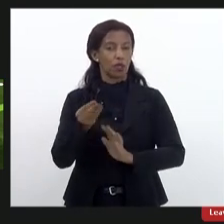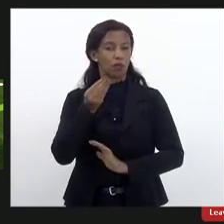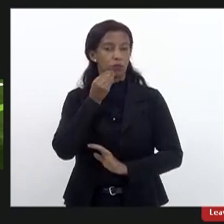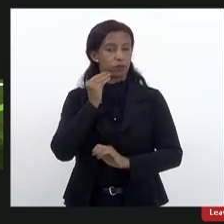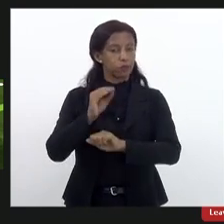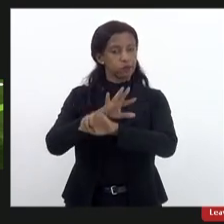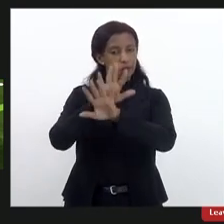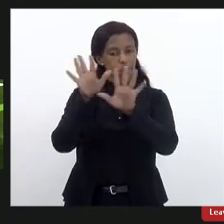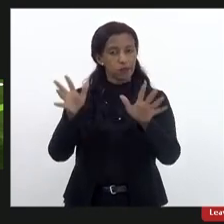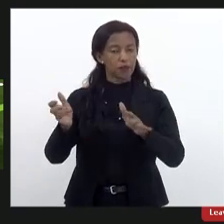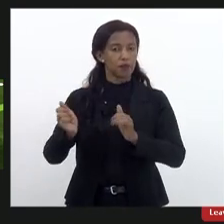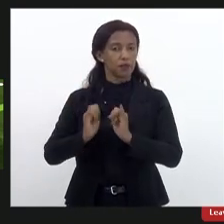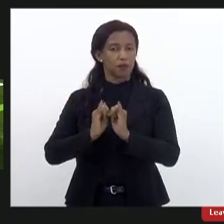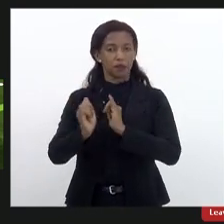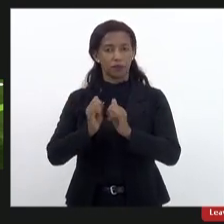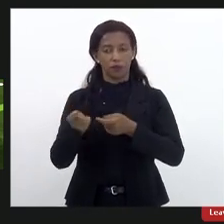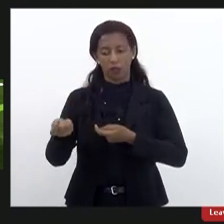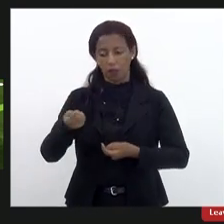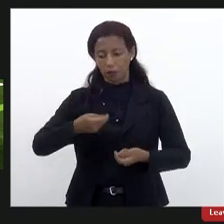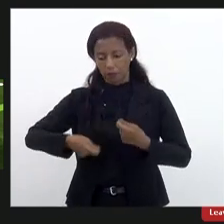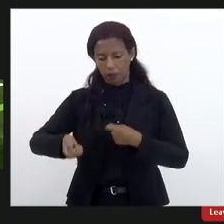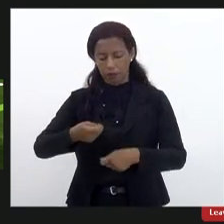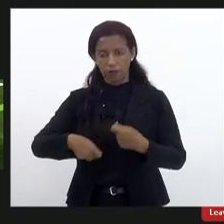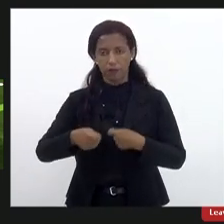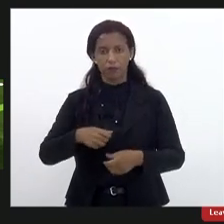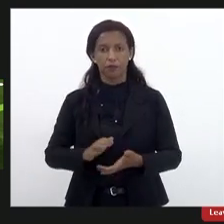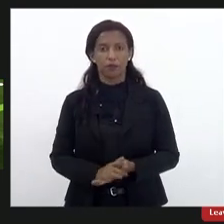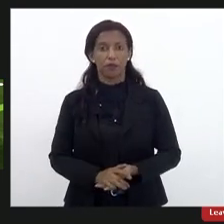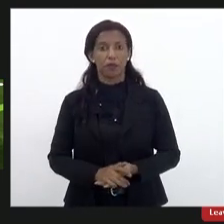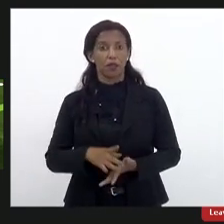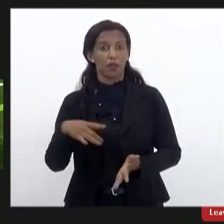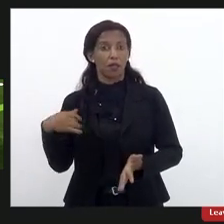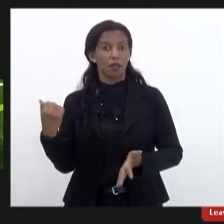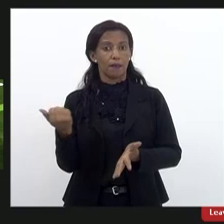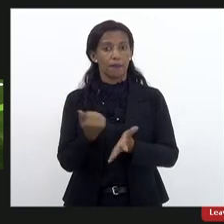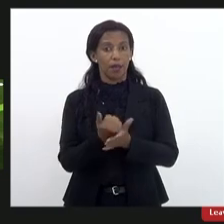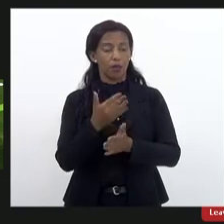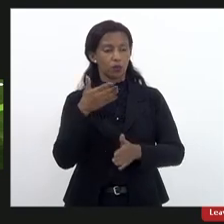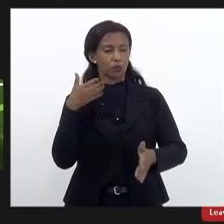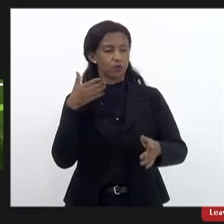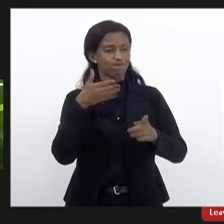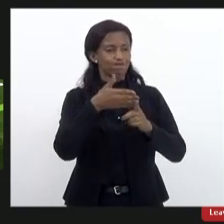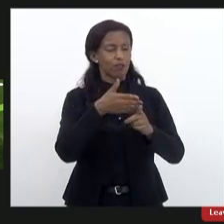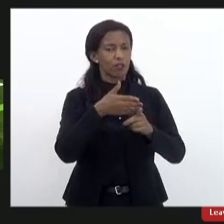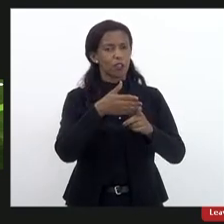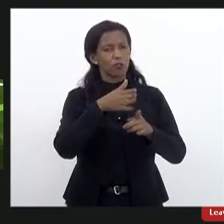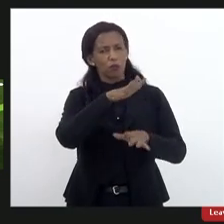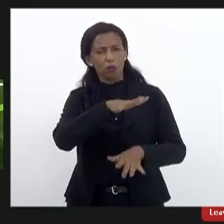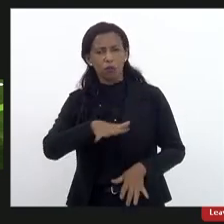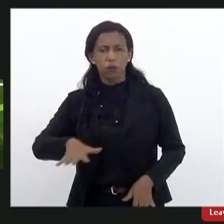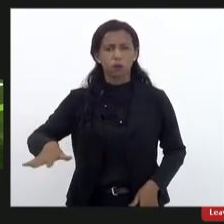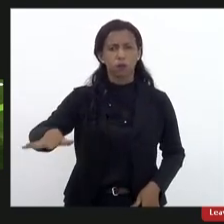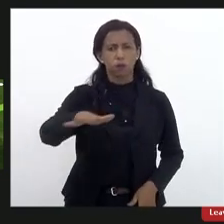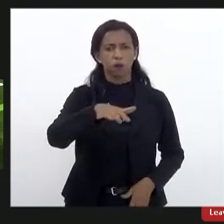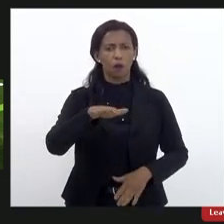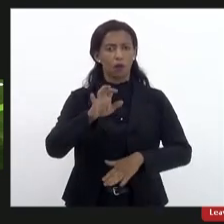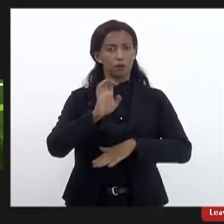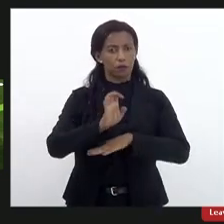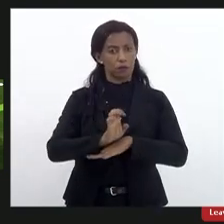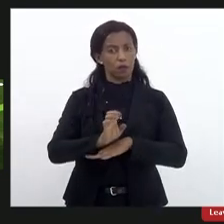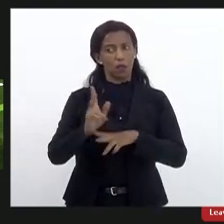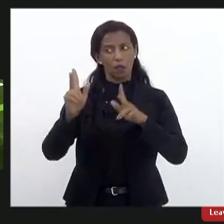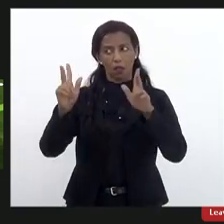informação e eficiência administrativa que gera impacto direto em toda a população do nosso Estado. de acordo com a fala do